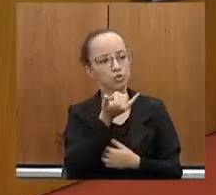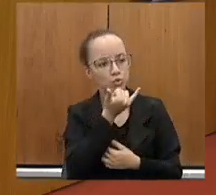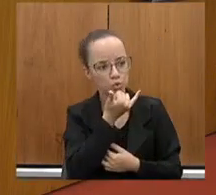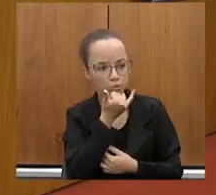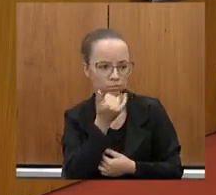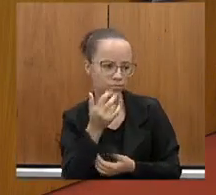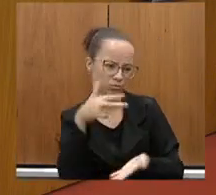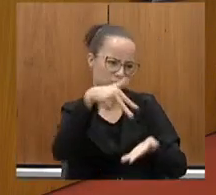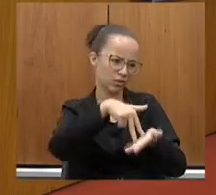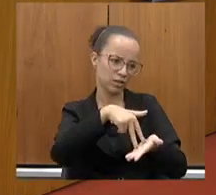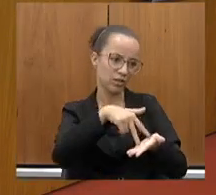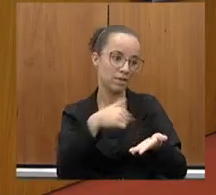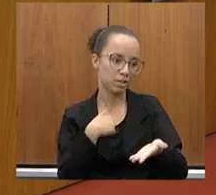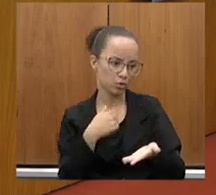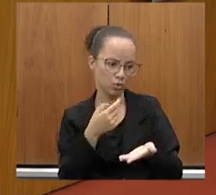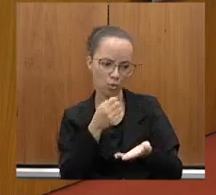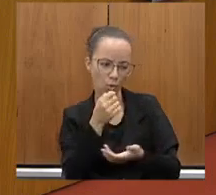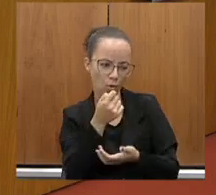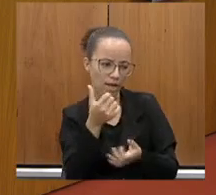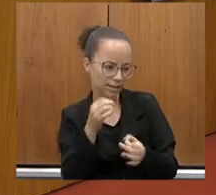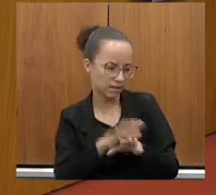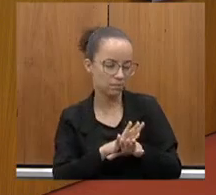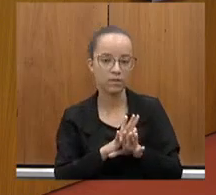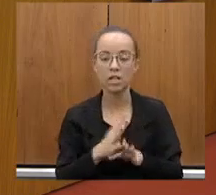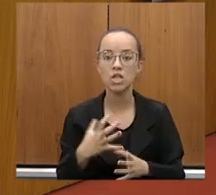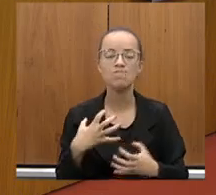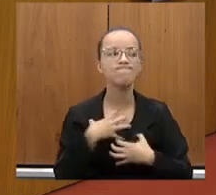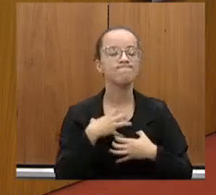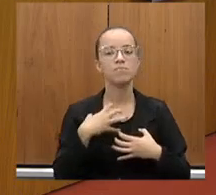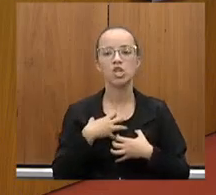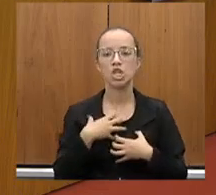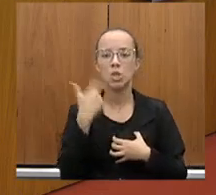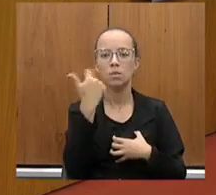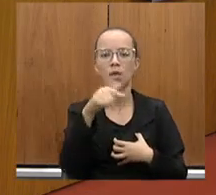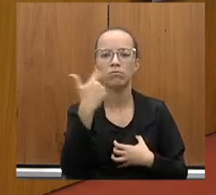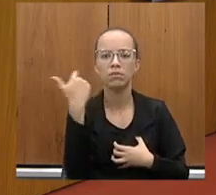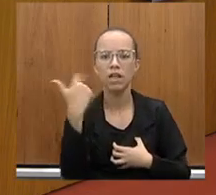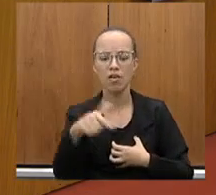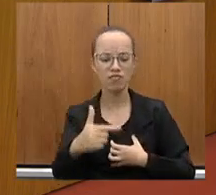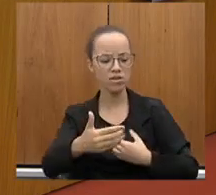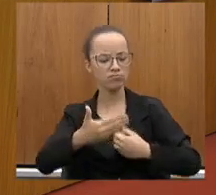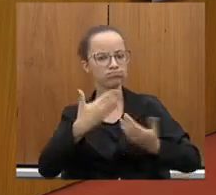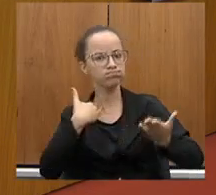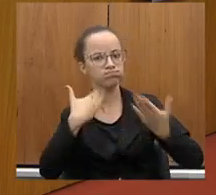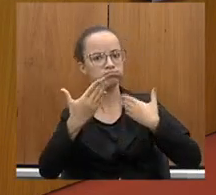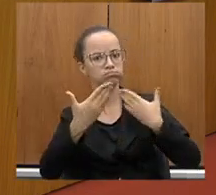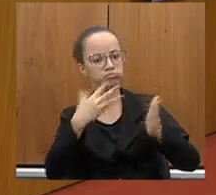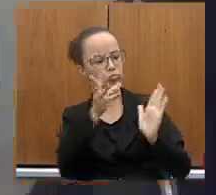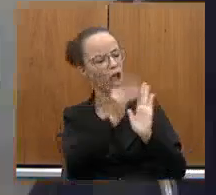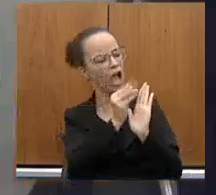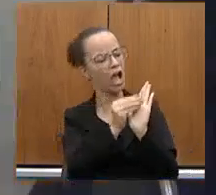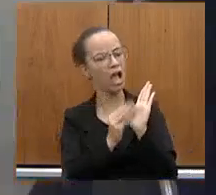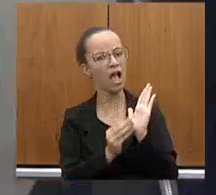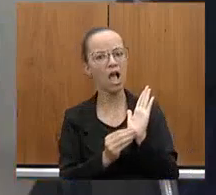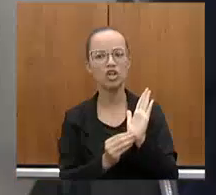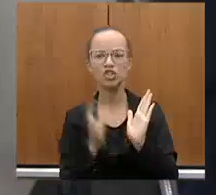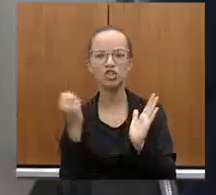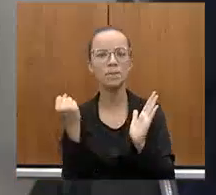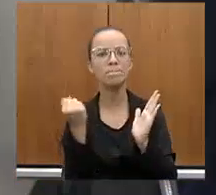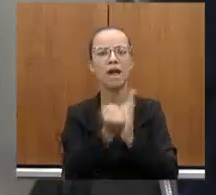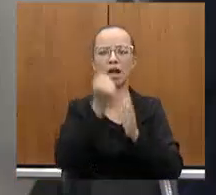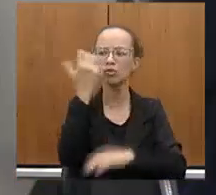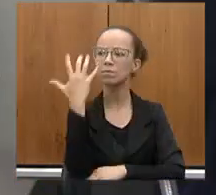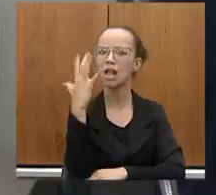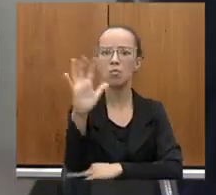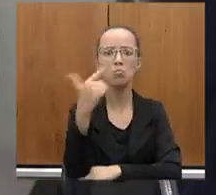finalizando. Mas é isso que me impacta. Nós não tivemos discussão de conteúdo, de impacto ambiental, gente.